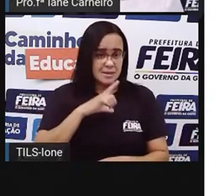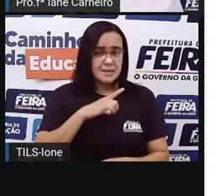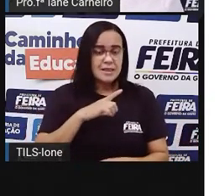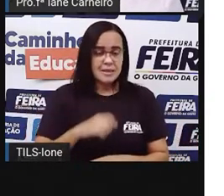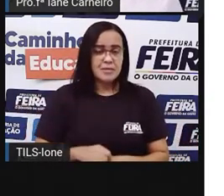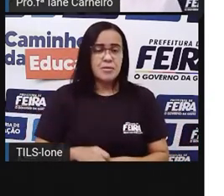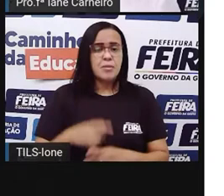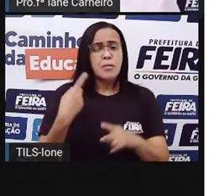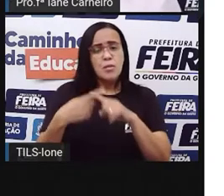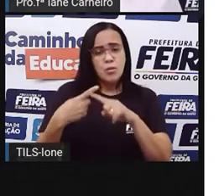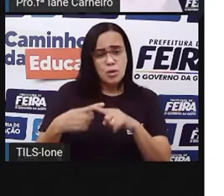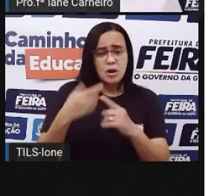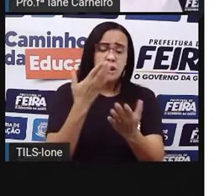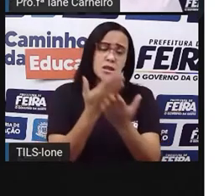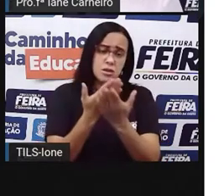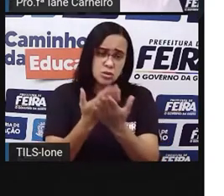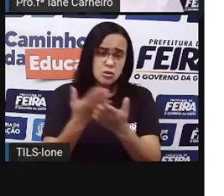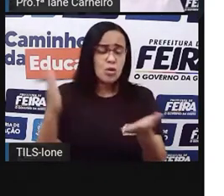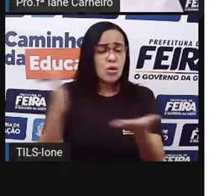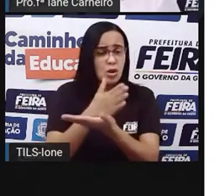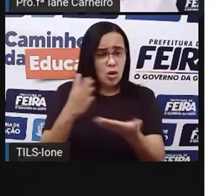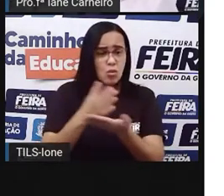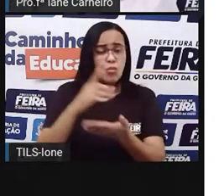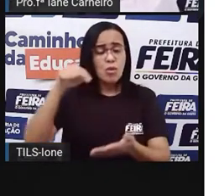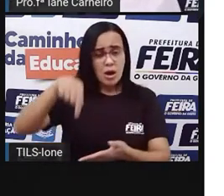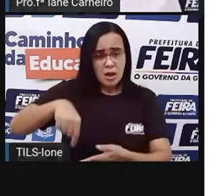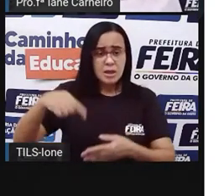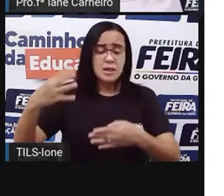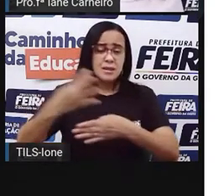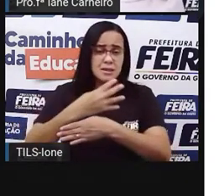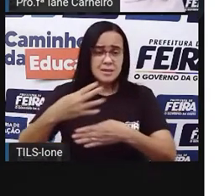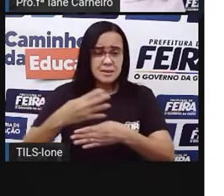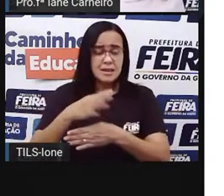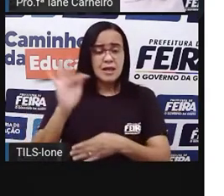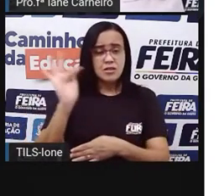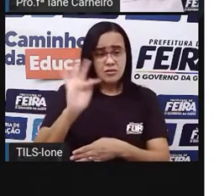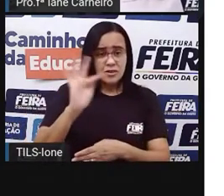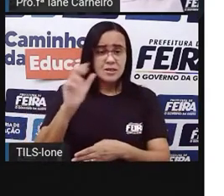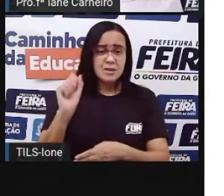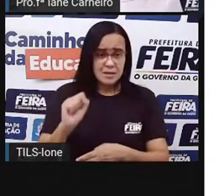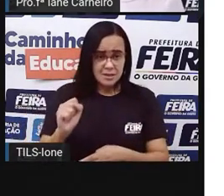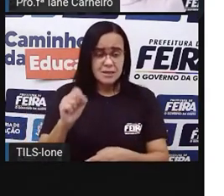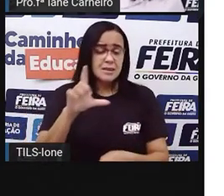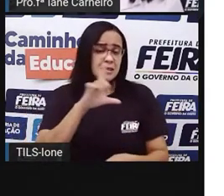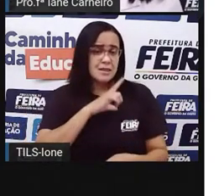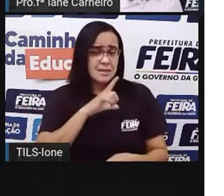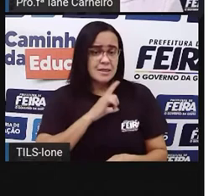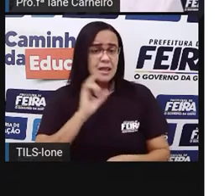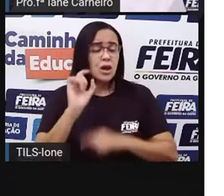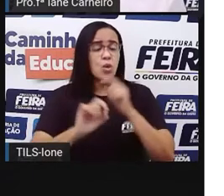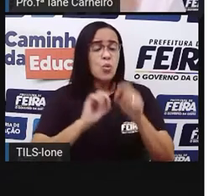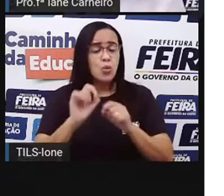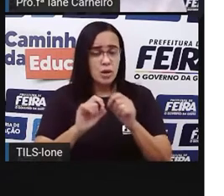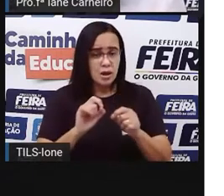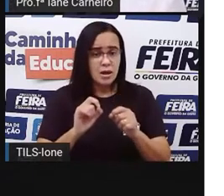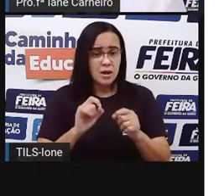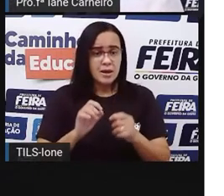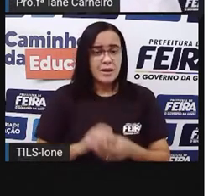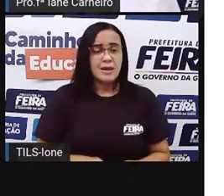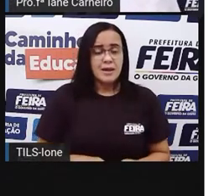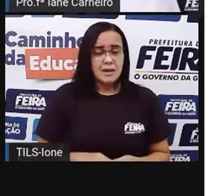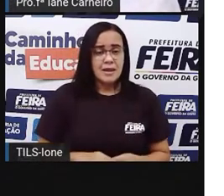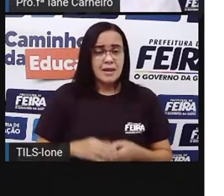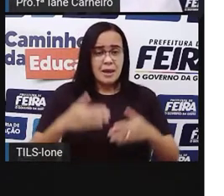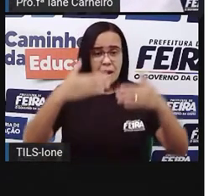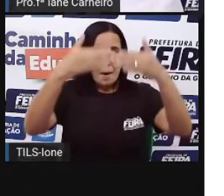escolas aqui de feira, tem muita escola. Tem uma escola lá, o Ferreira Pinto, lá no Feira 6, que a parede do Ferreira